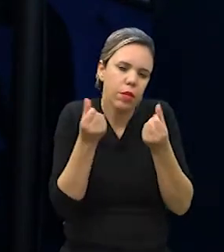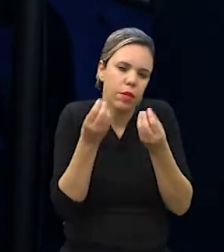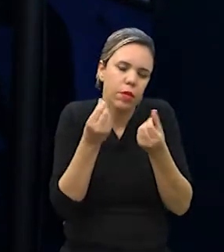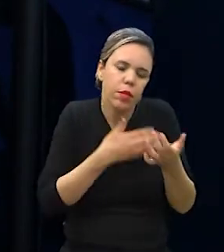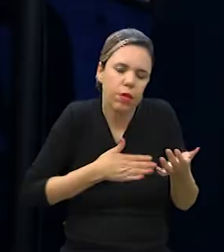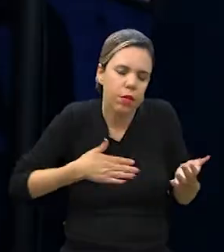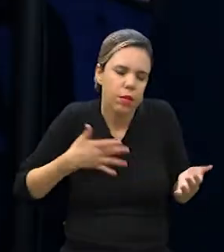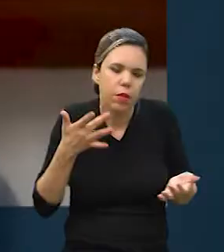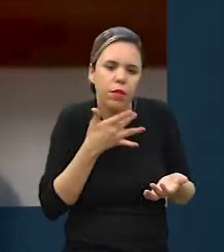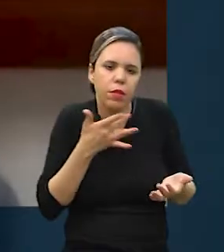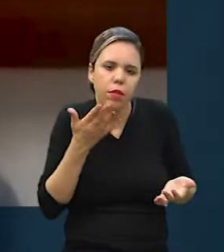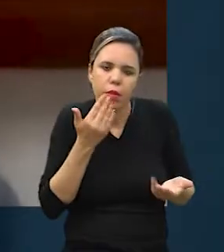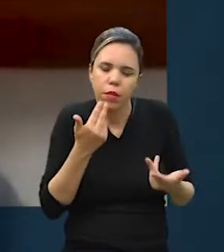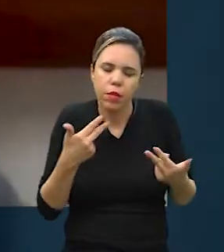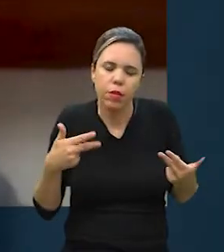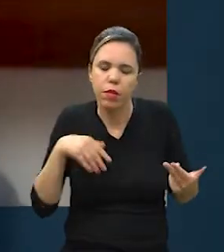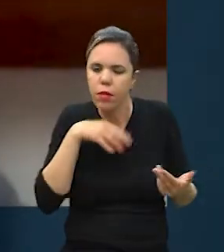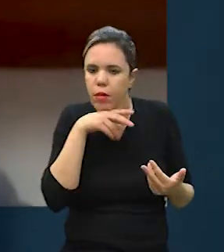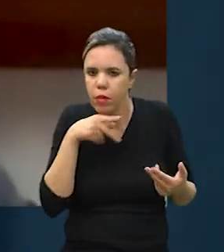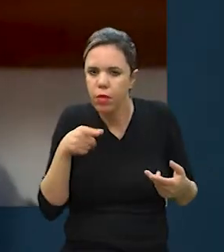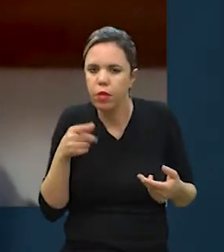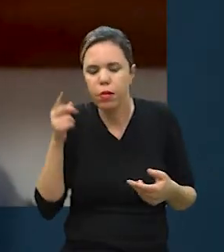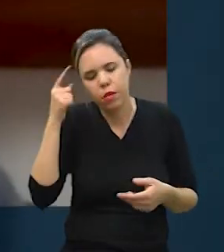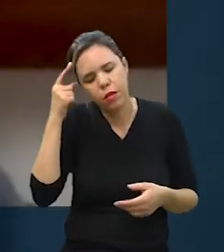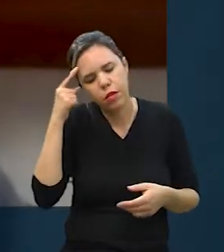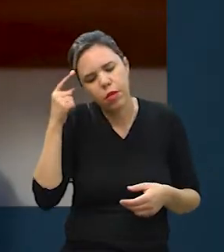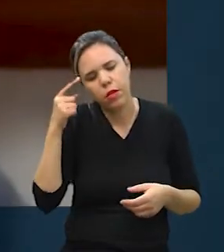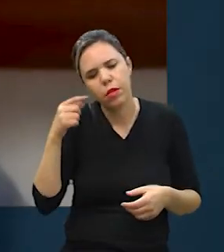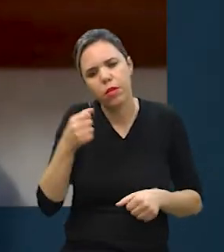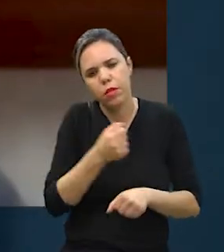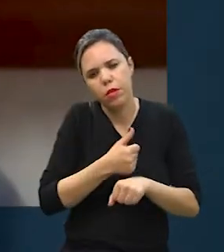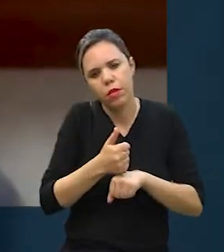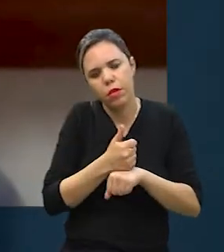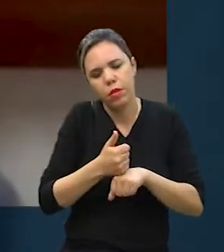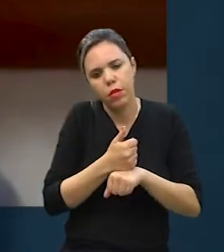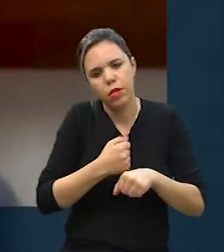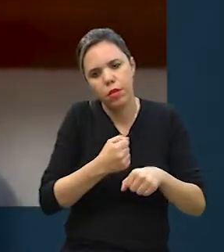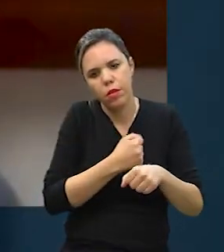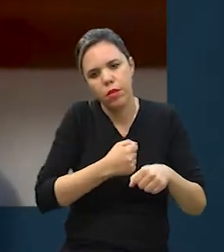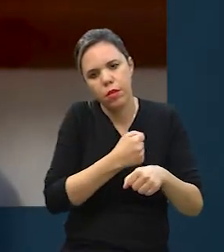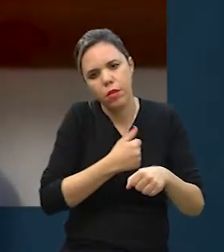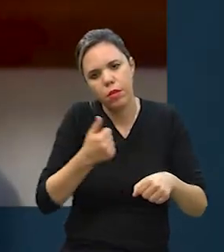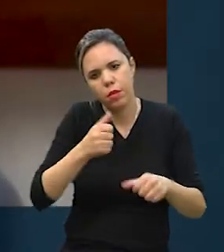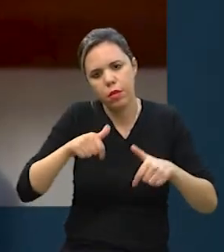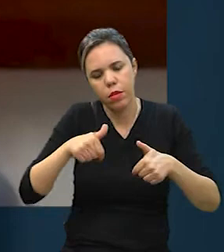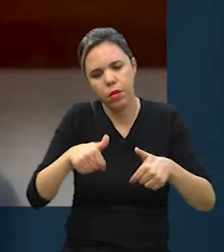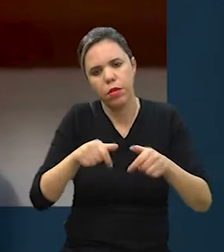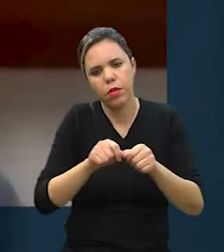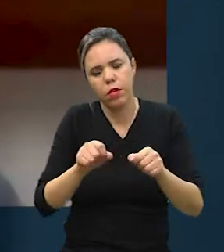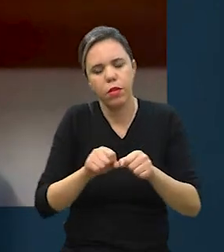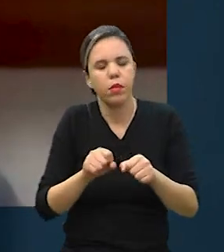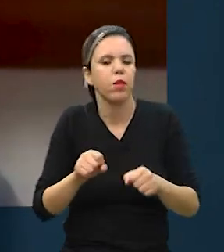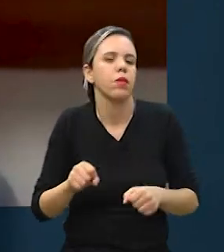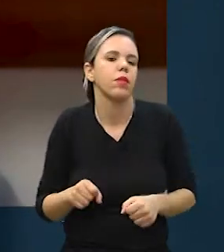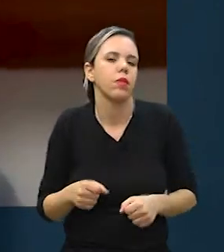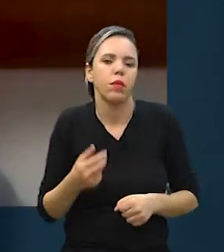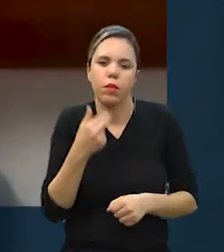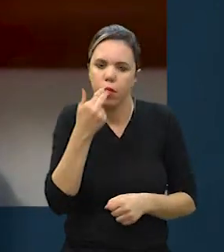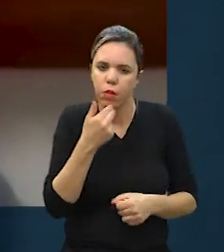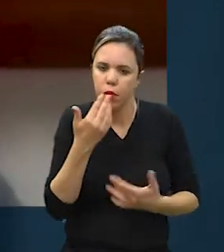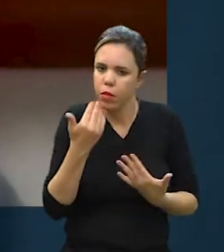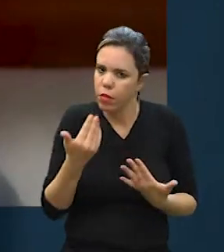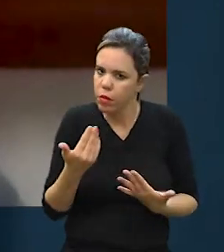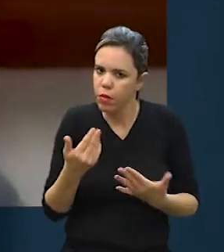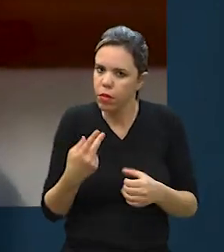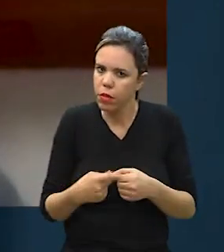boa satisfação, quando nós pensamos em gastronomia, a primeira grande bandeira, na verdade, é a